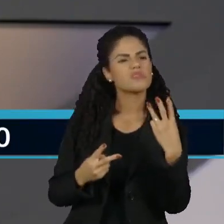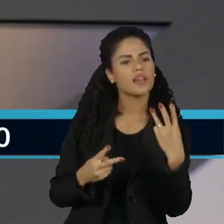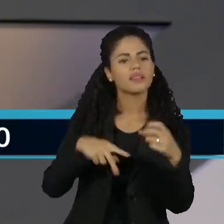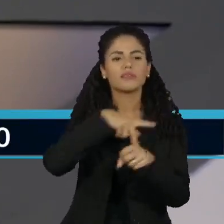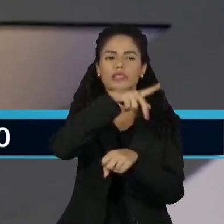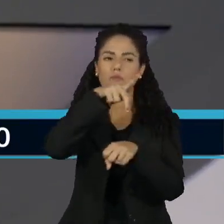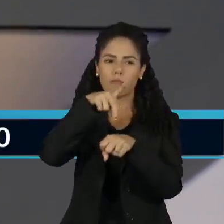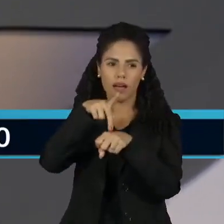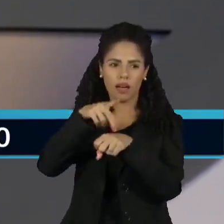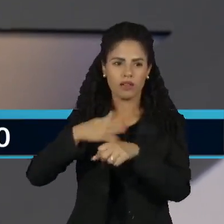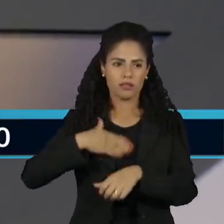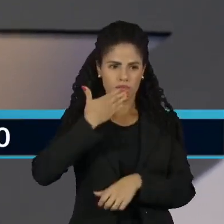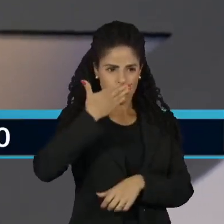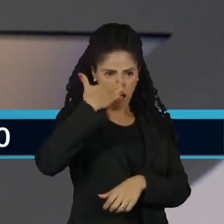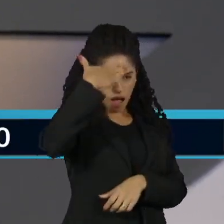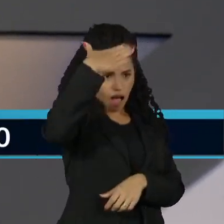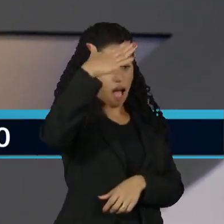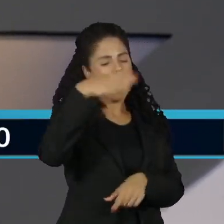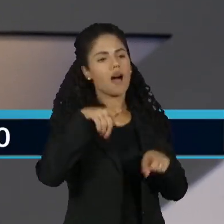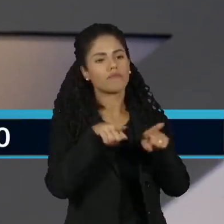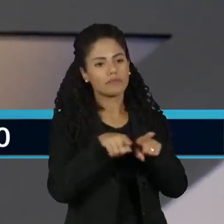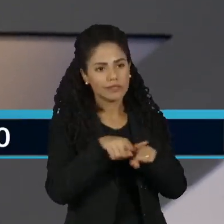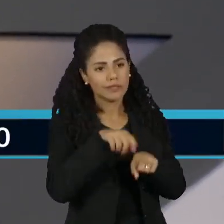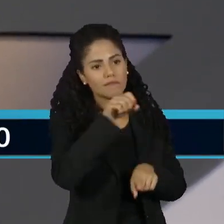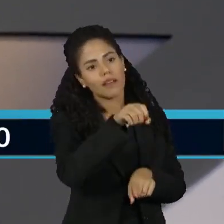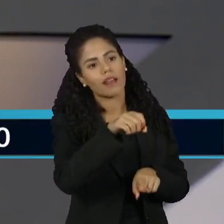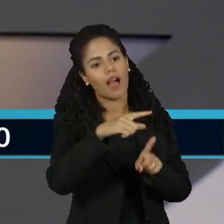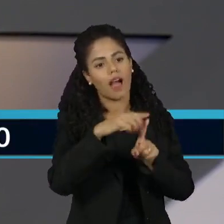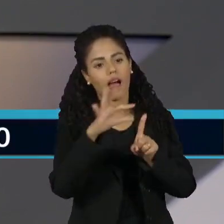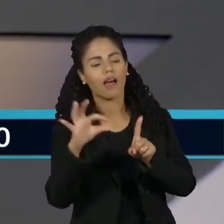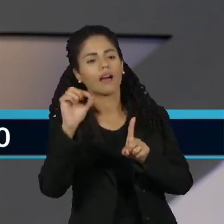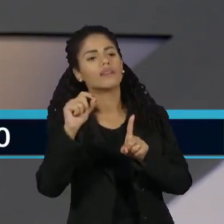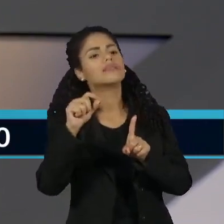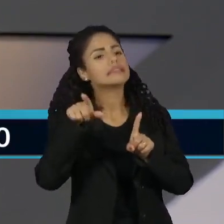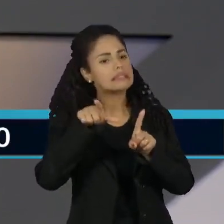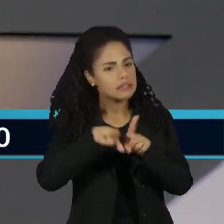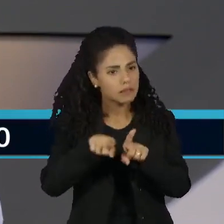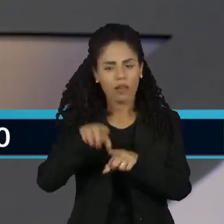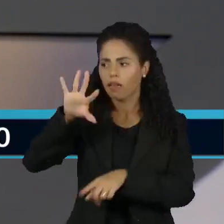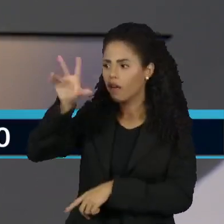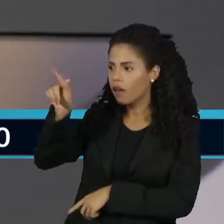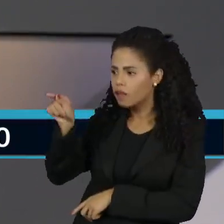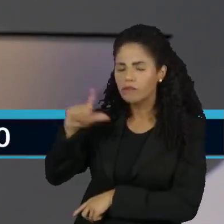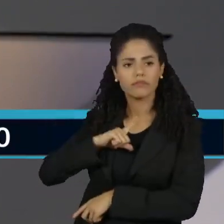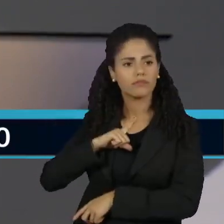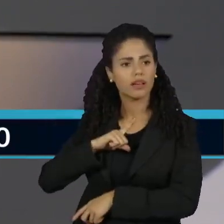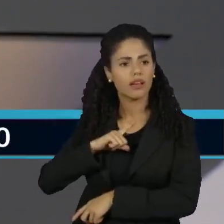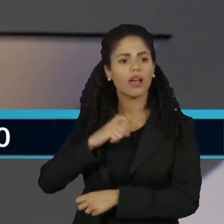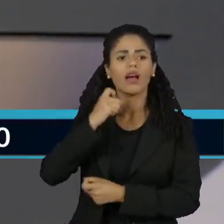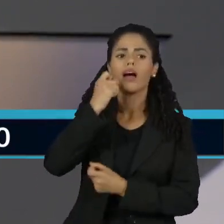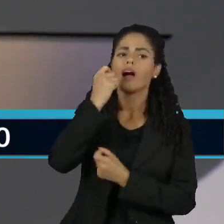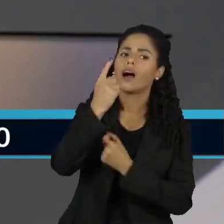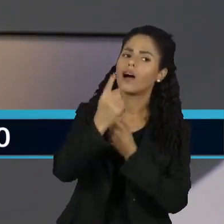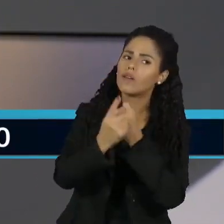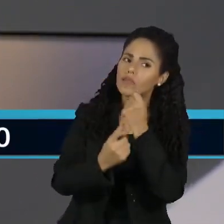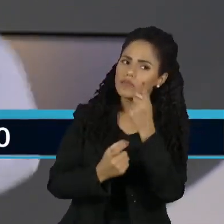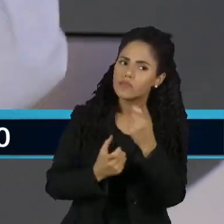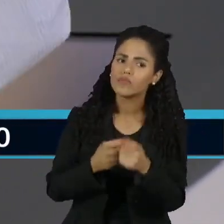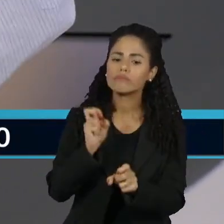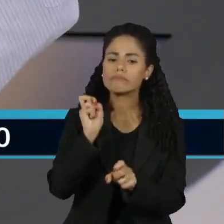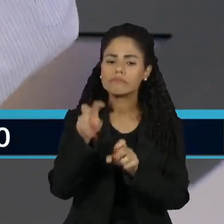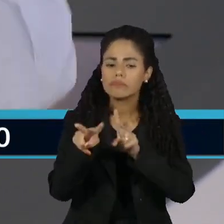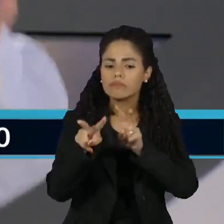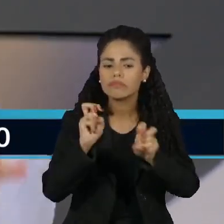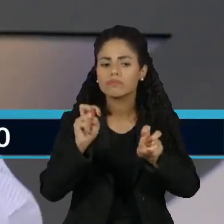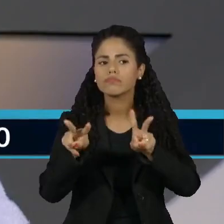países árabes, Afeganistão e na África, que ainda tem alguns vírus. Se